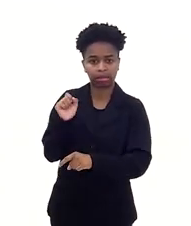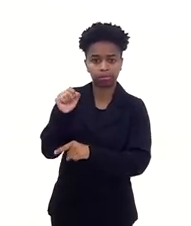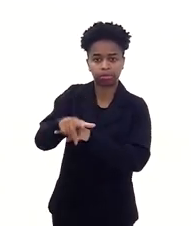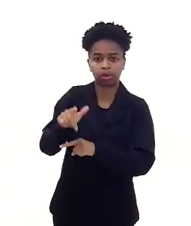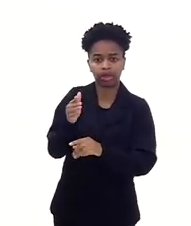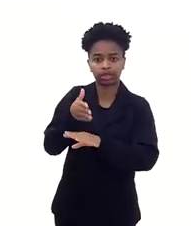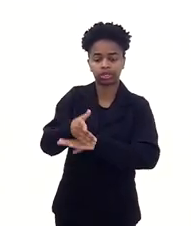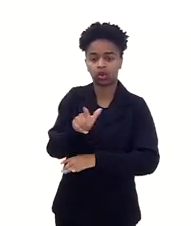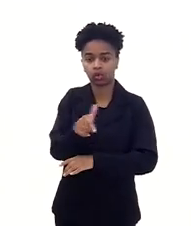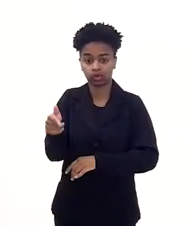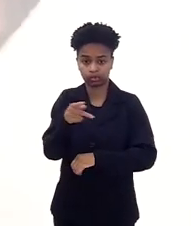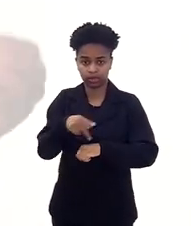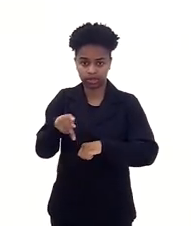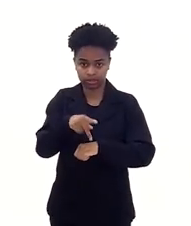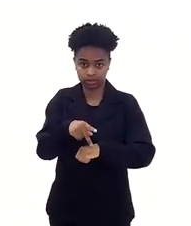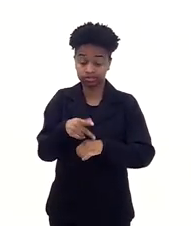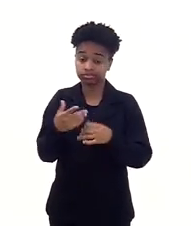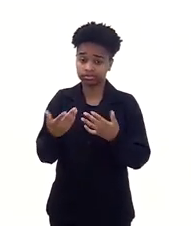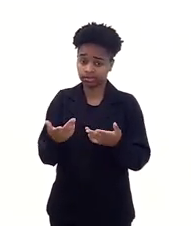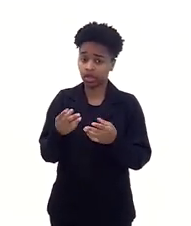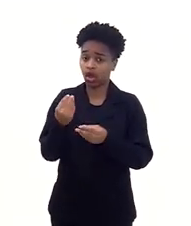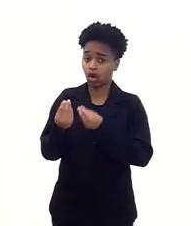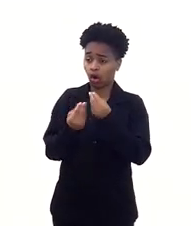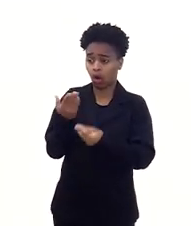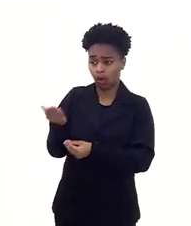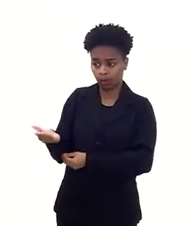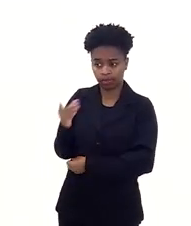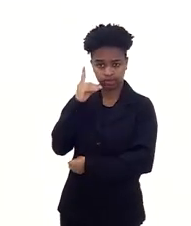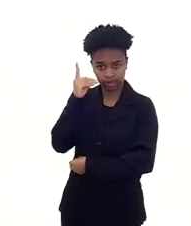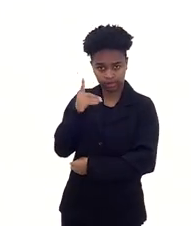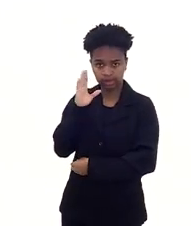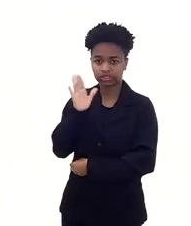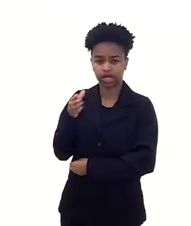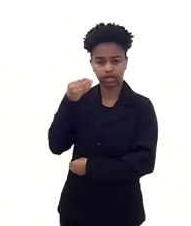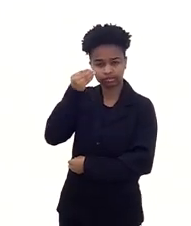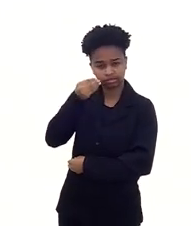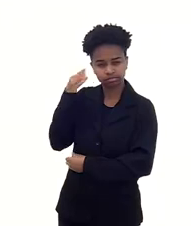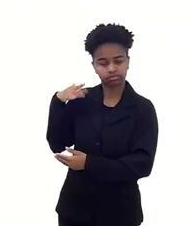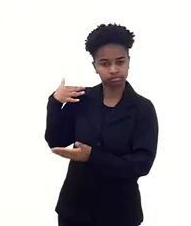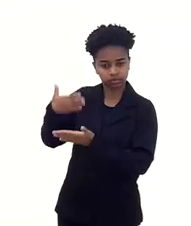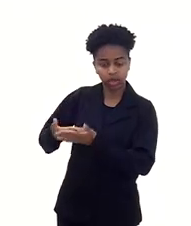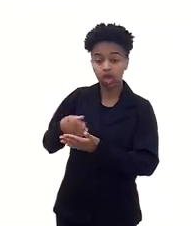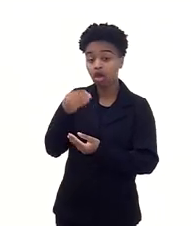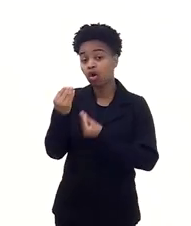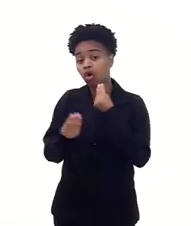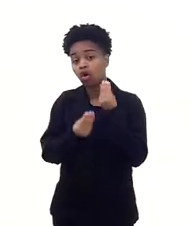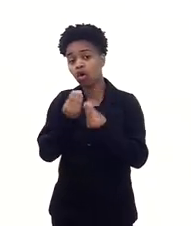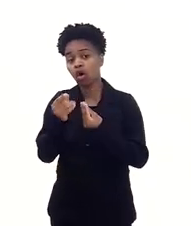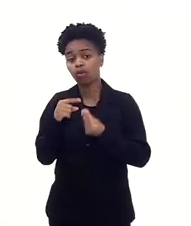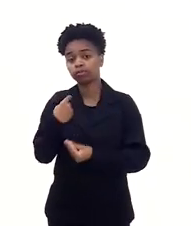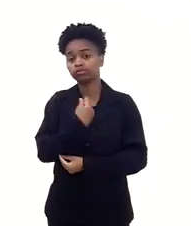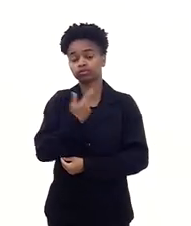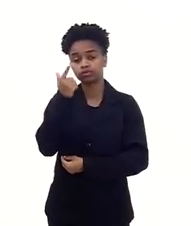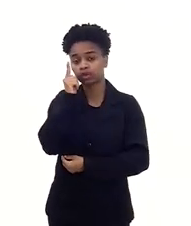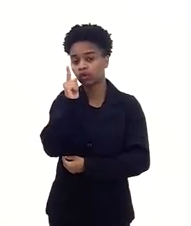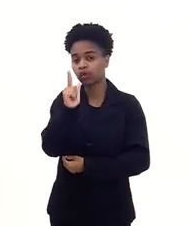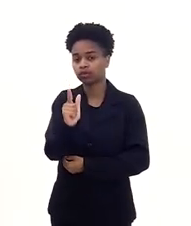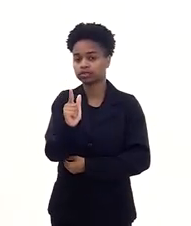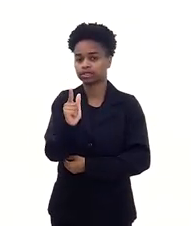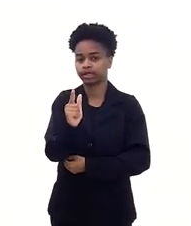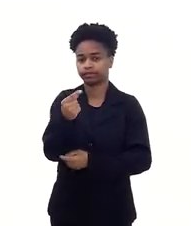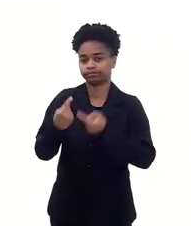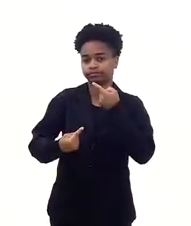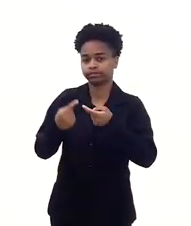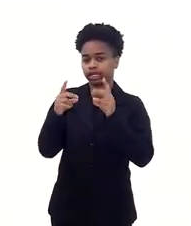esse consentimento, como nós podemos, deputada, com a sua experiência, trajetória, como nós podemos situar o